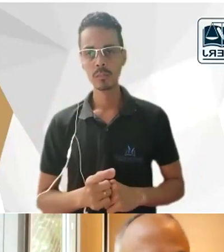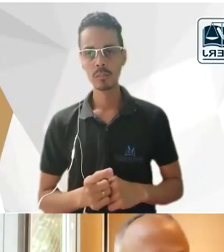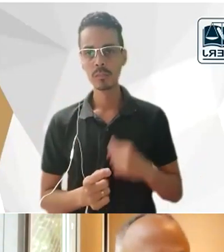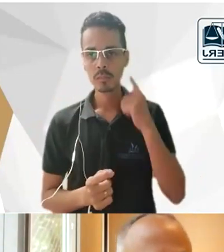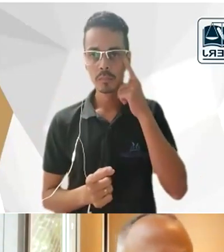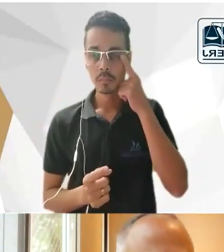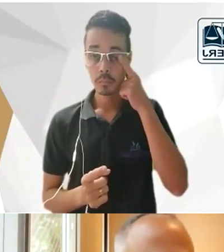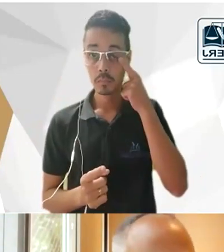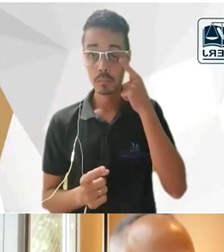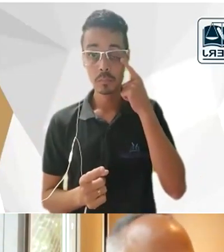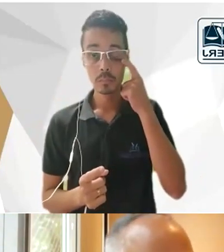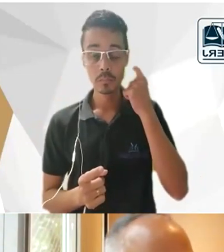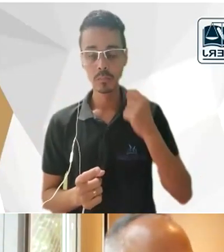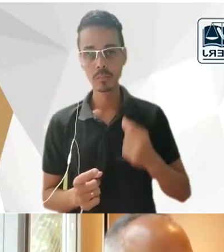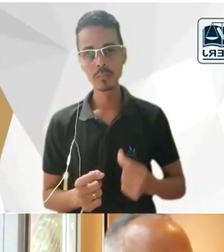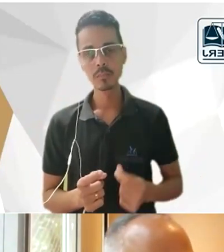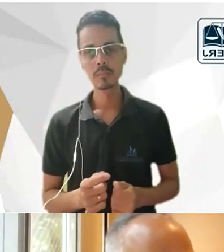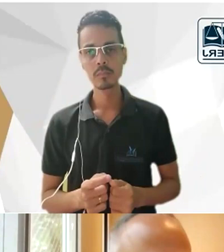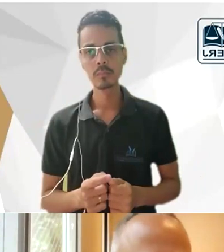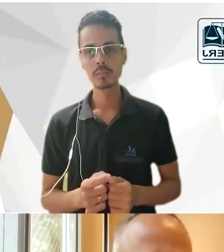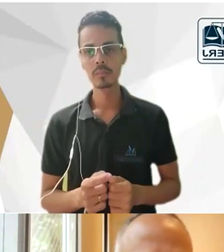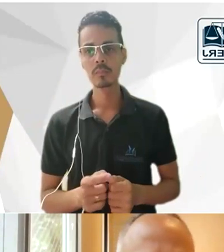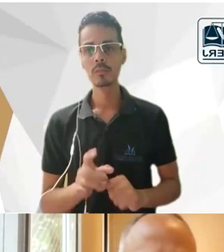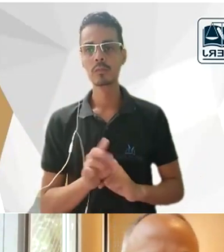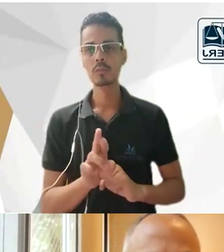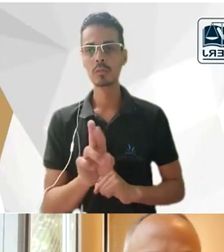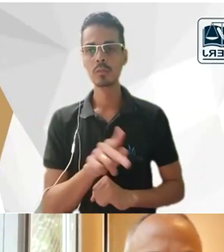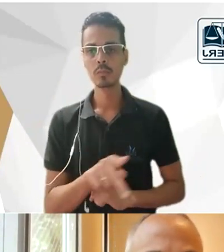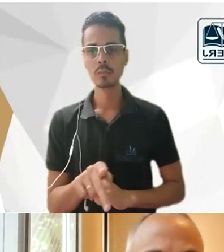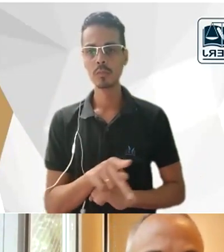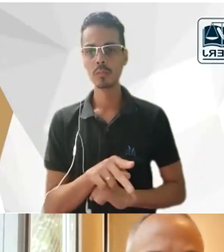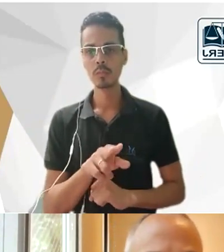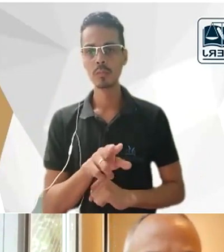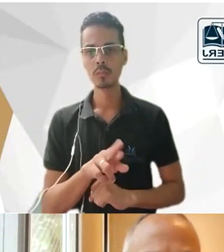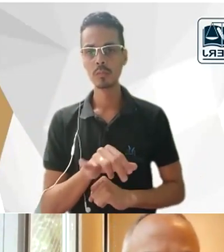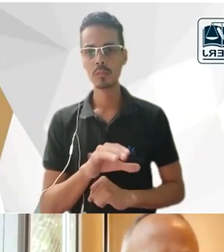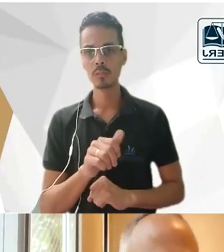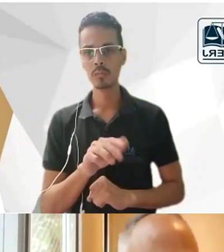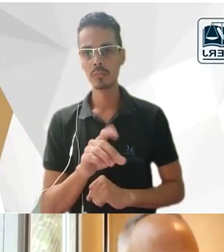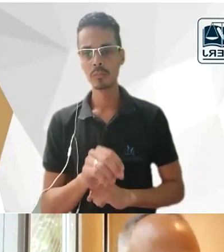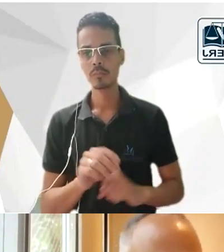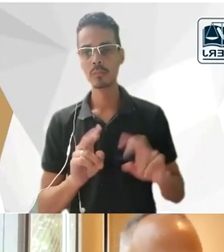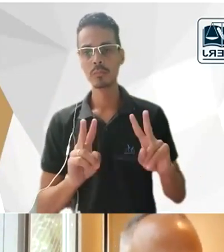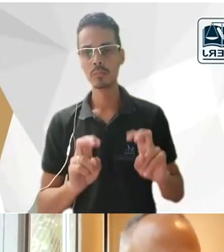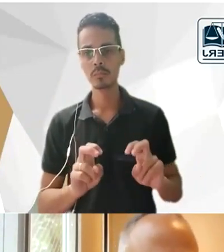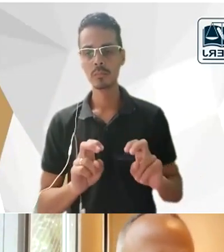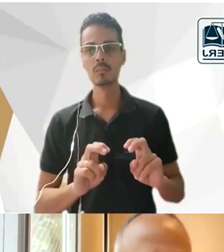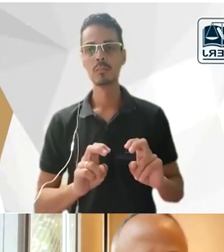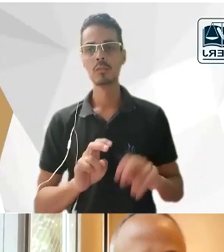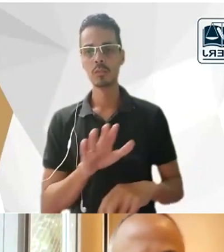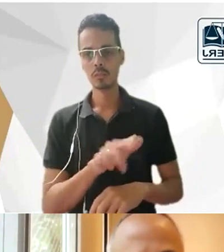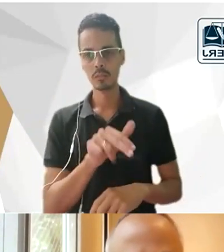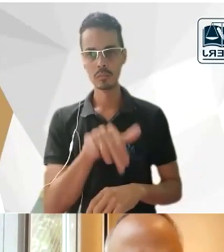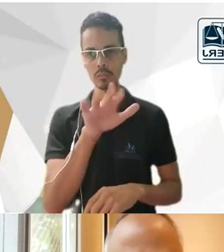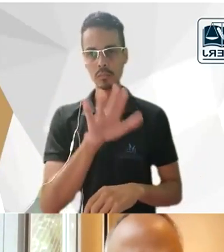que é um longo projeto tem um livro do Dr. Professor Ricardo Sontag sobre também sobre a escola de Recife e o projeto